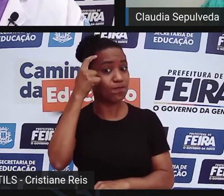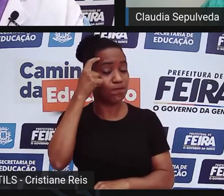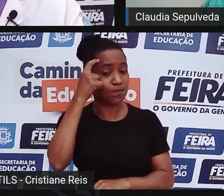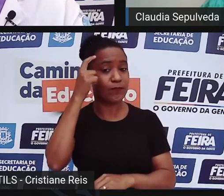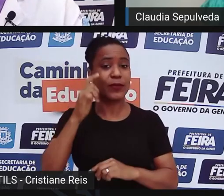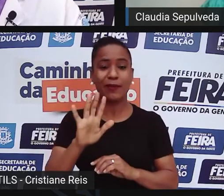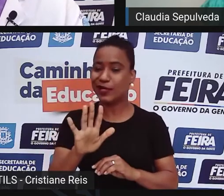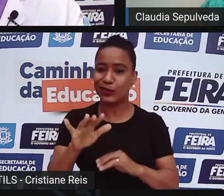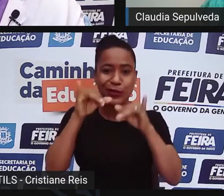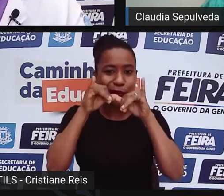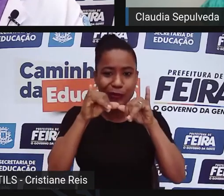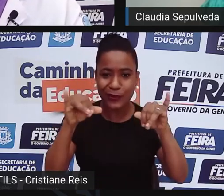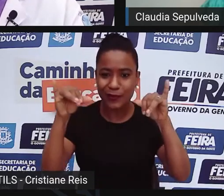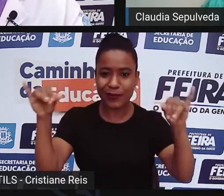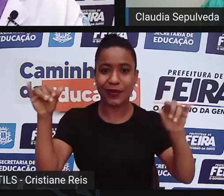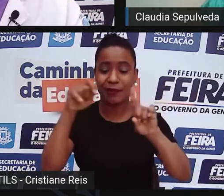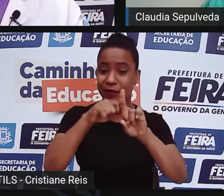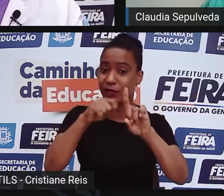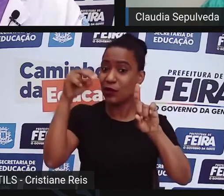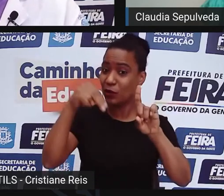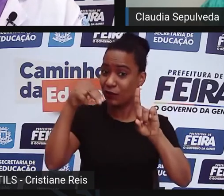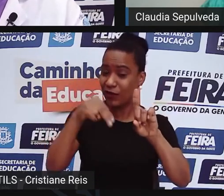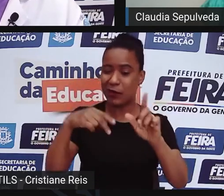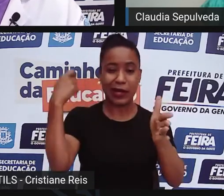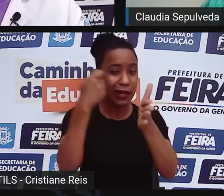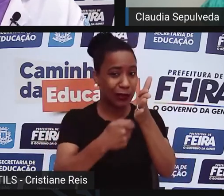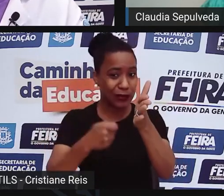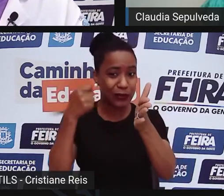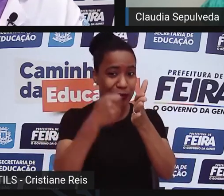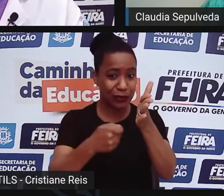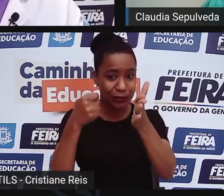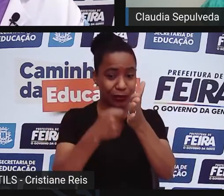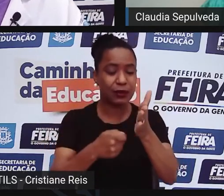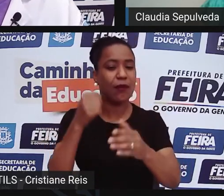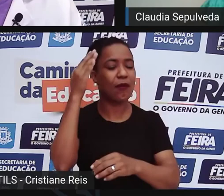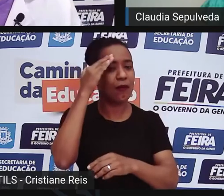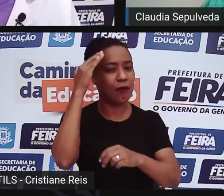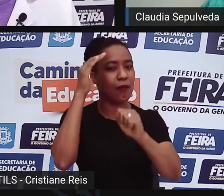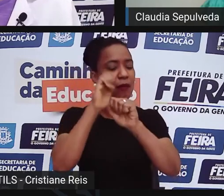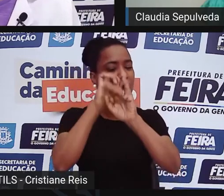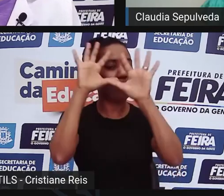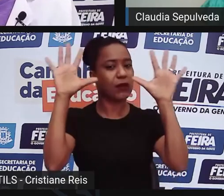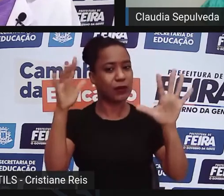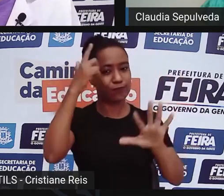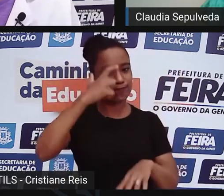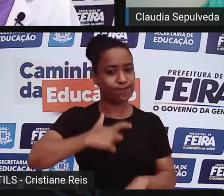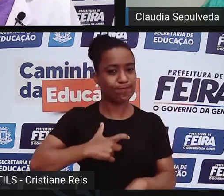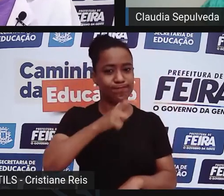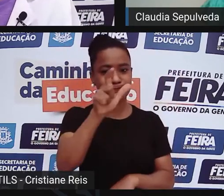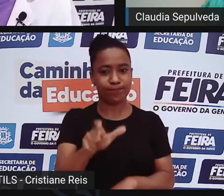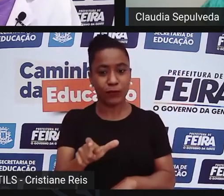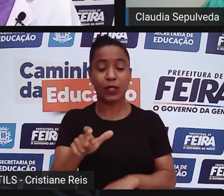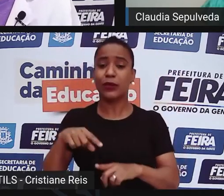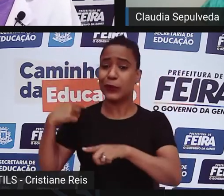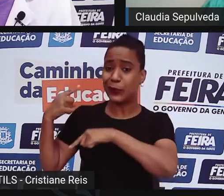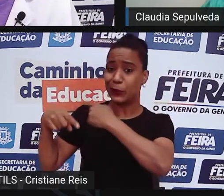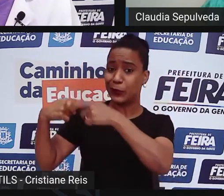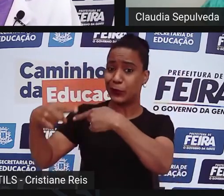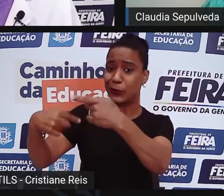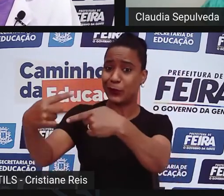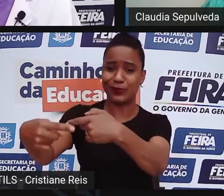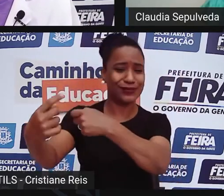campanha, pontual. Essa luta, esse entendimento, essa busca por esse conhecimento tem que ser todos os dias, o ano todo.